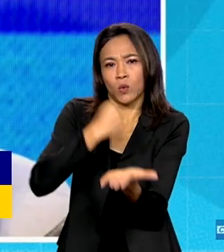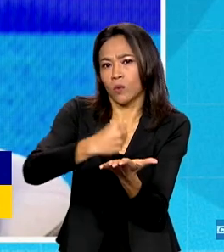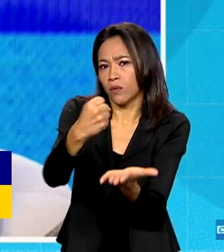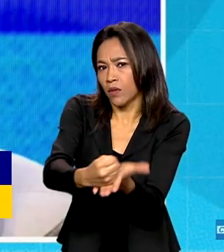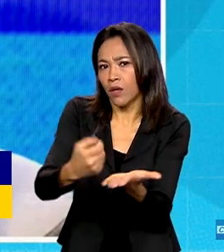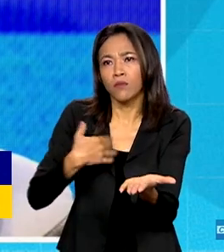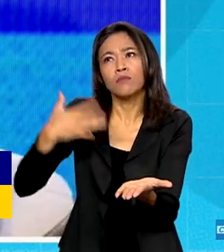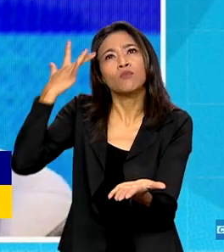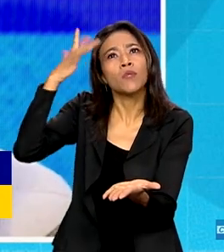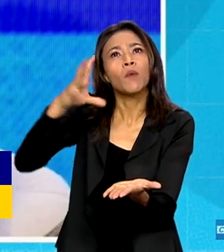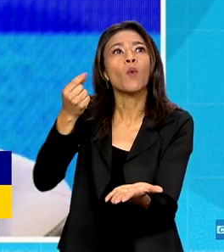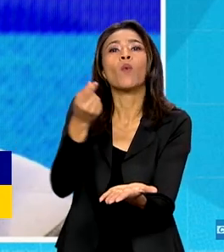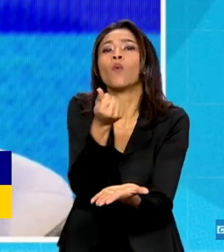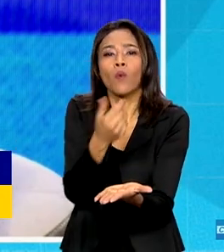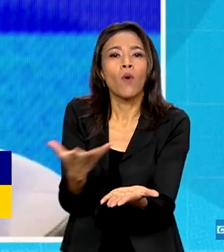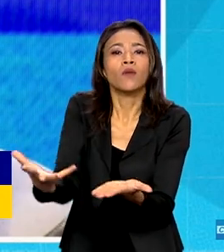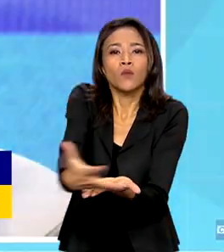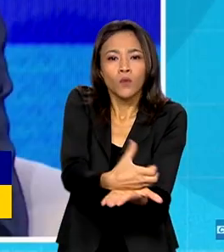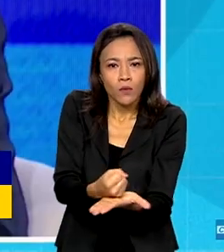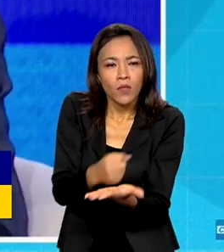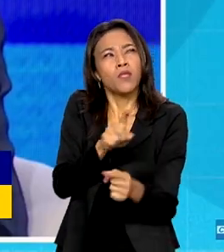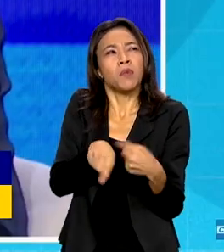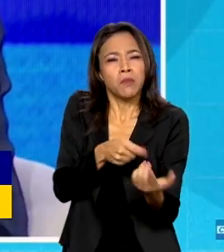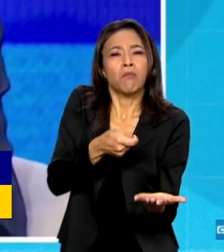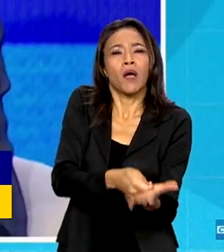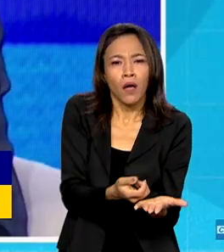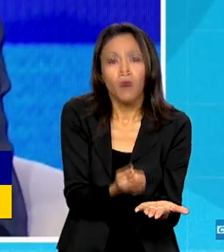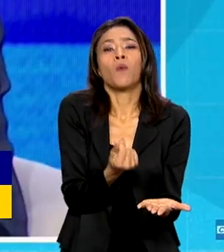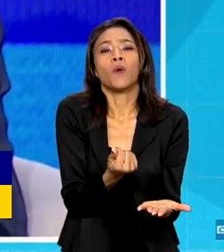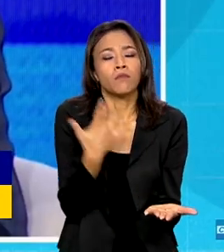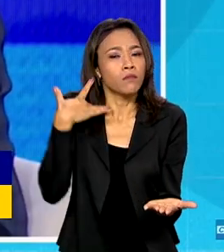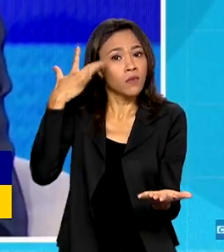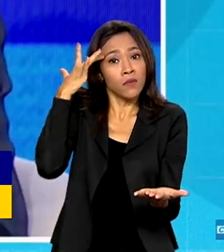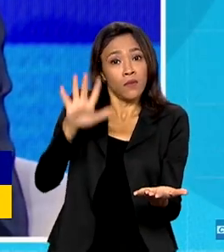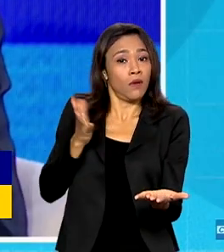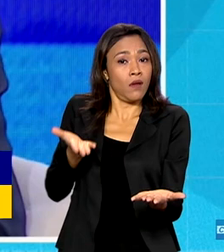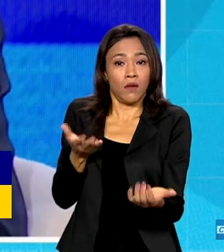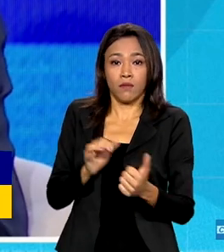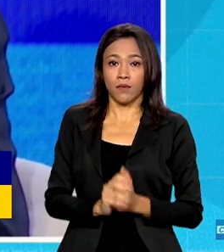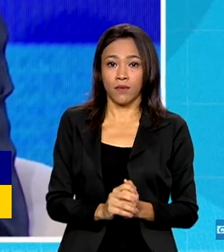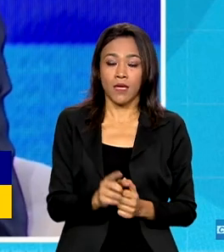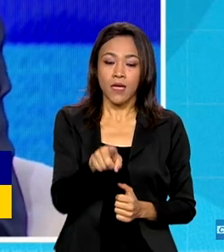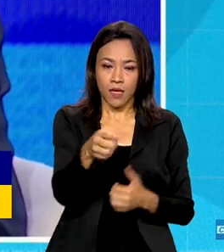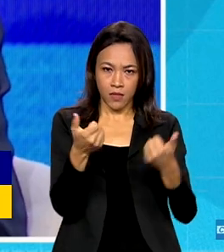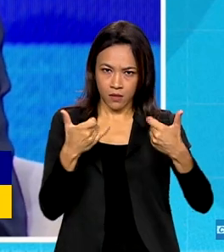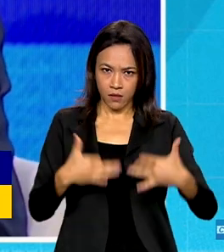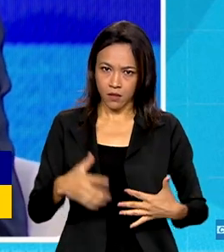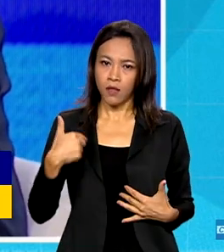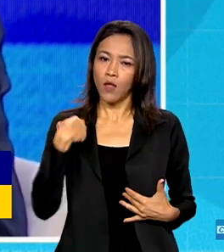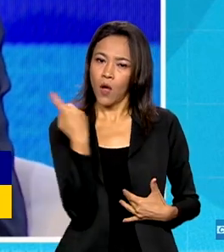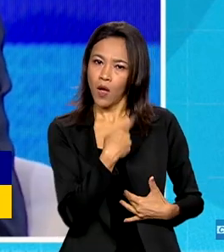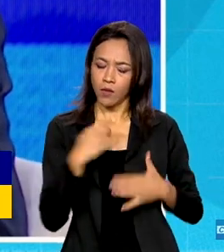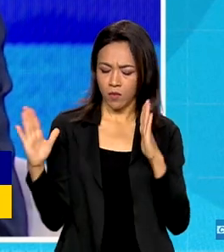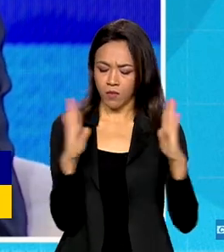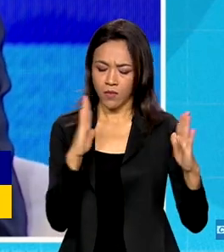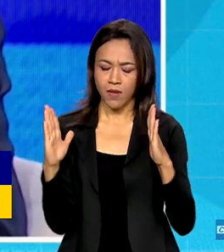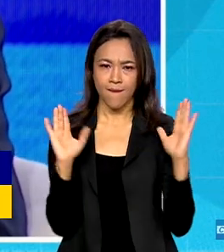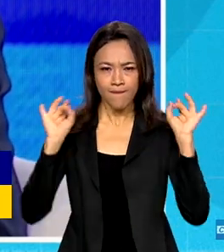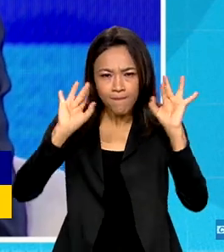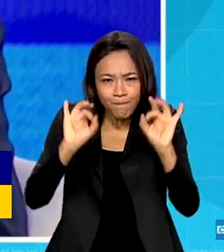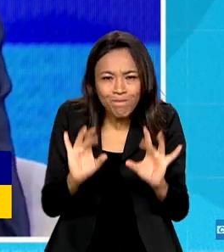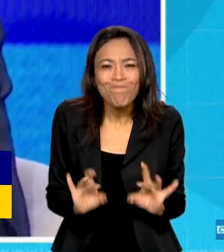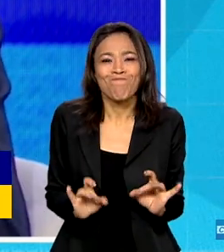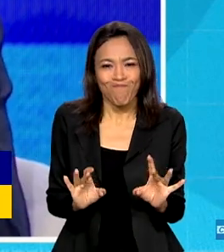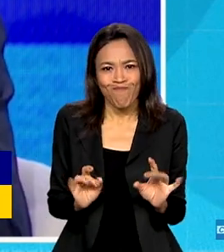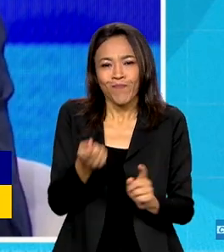arrecadar e de quanto você tem que pagar. Nós estamos num momento muito especial da economia brasileira. Se